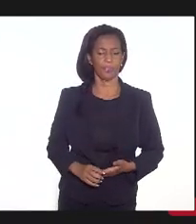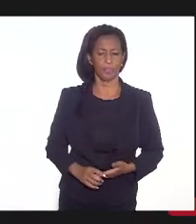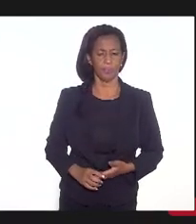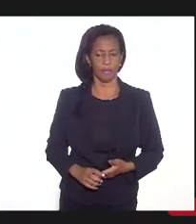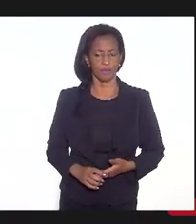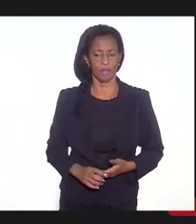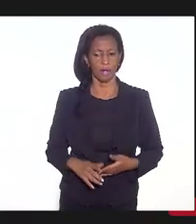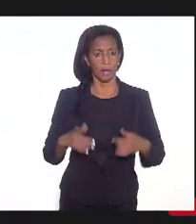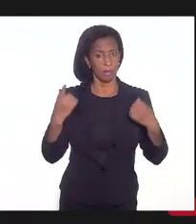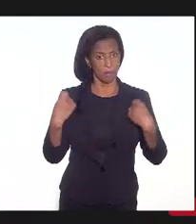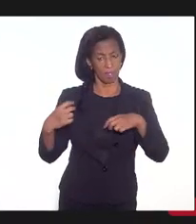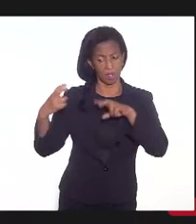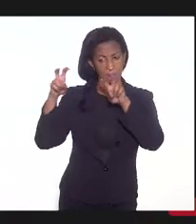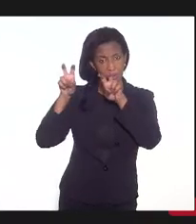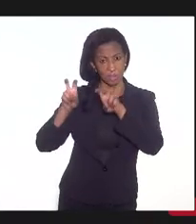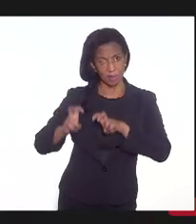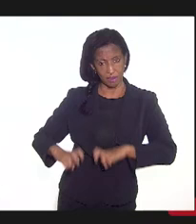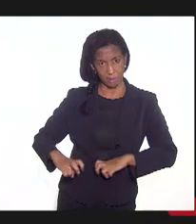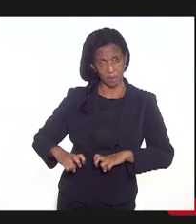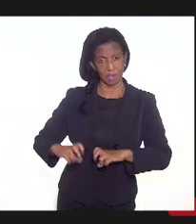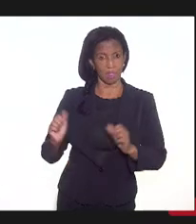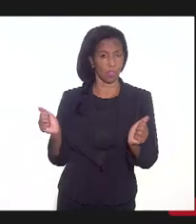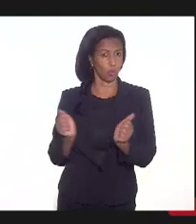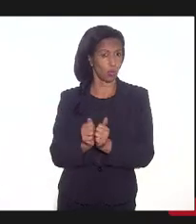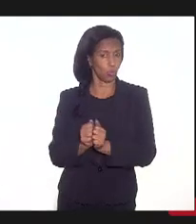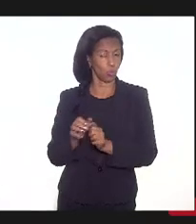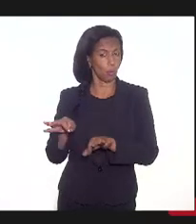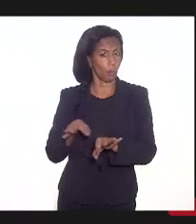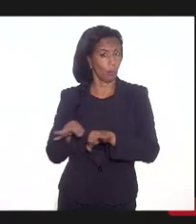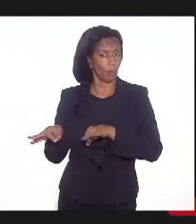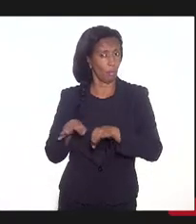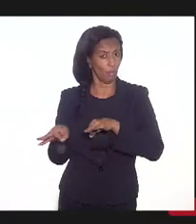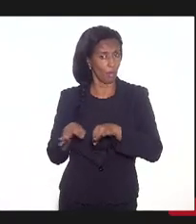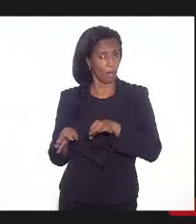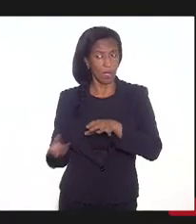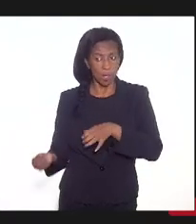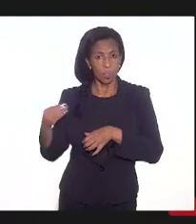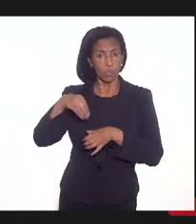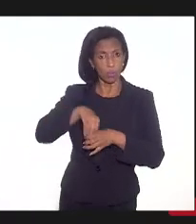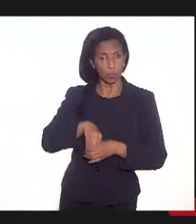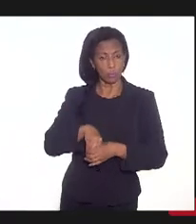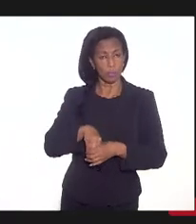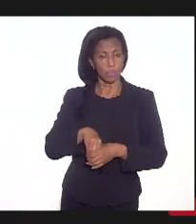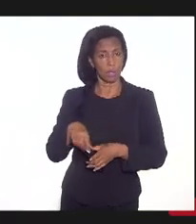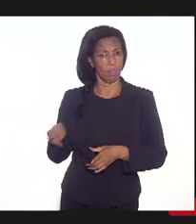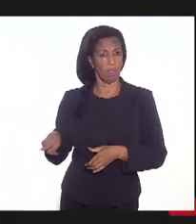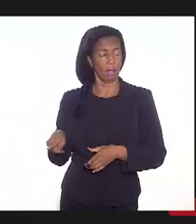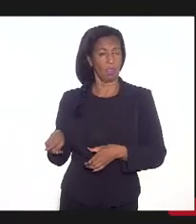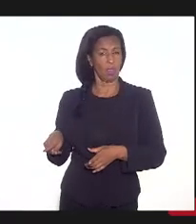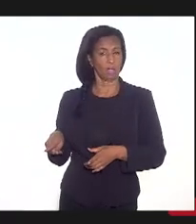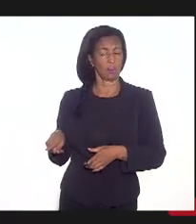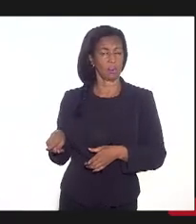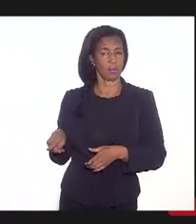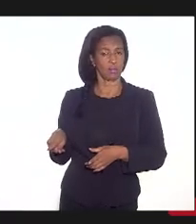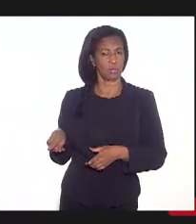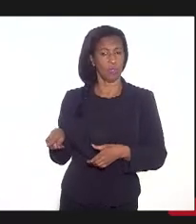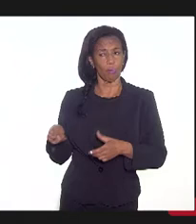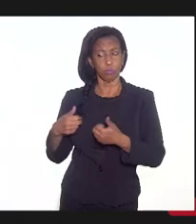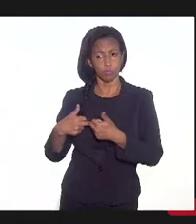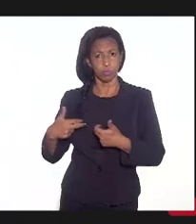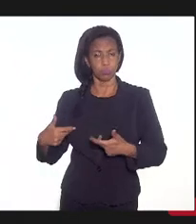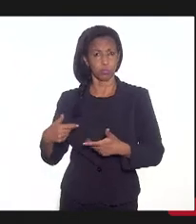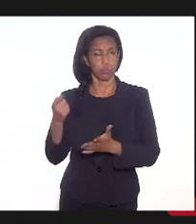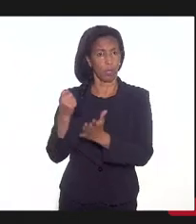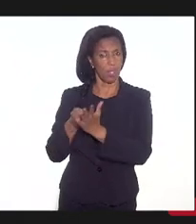deveria sentar com a Secretaria de Planejamento e introduzir as expectativas do regime